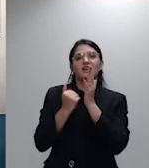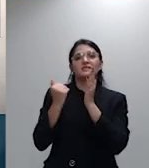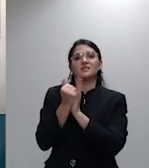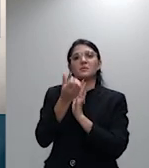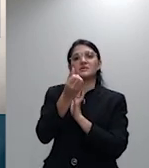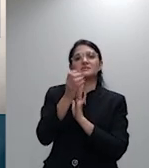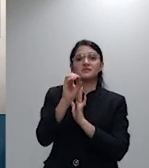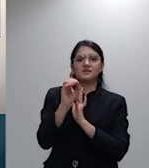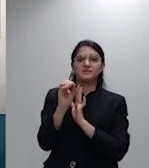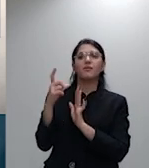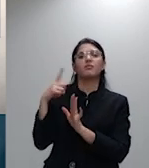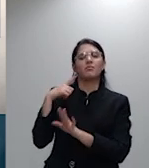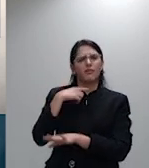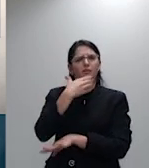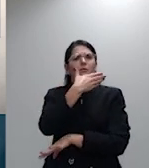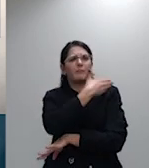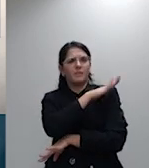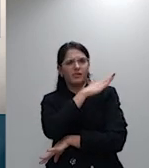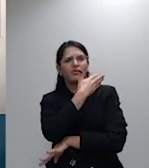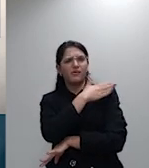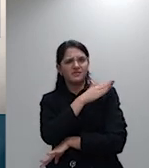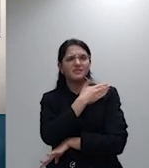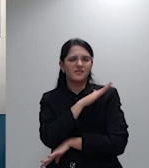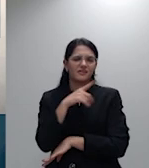a tese que vai ser fixada aqui no tema